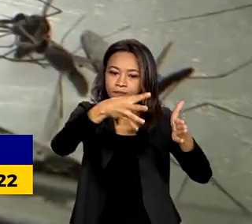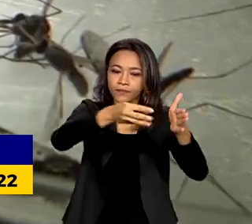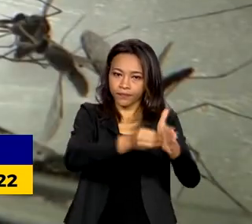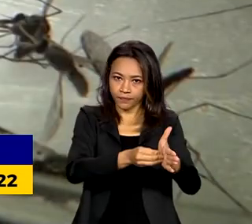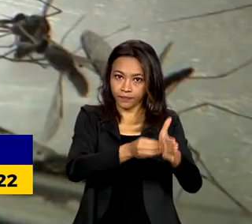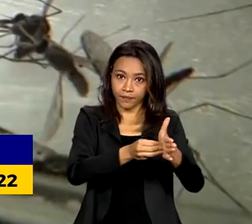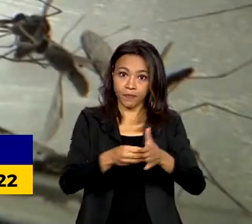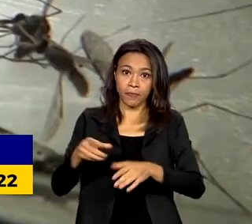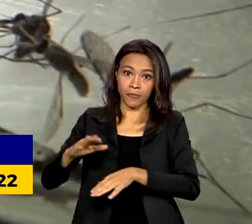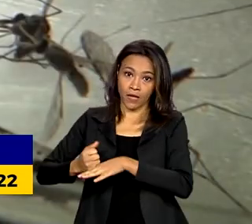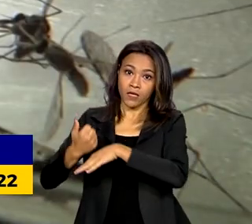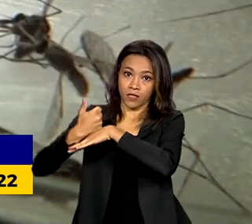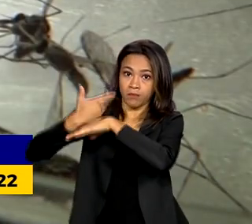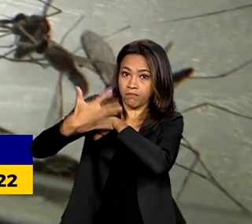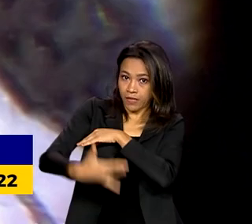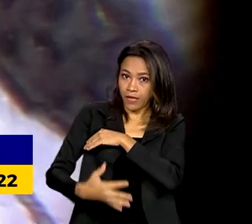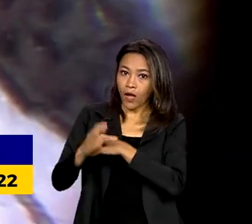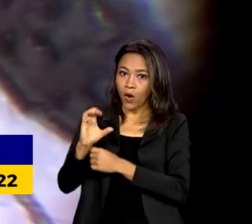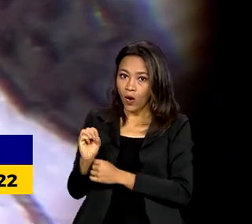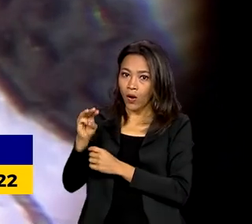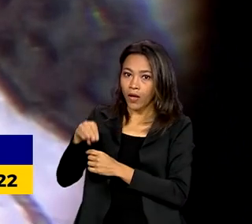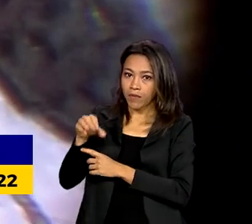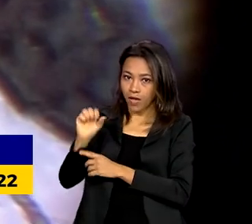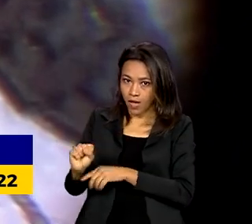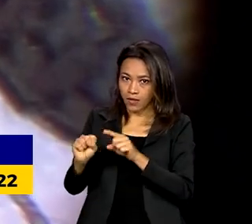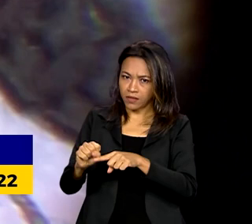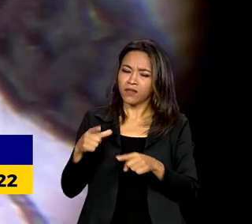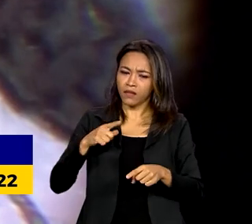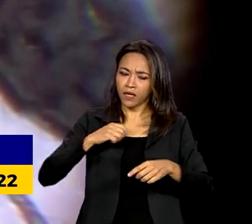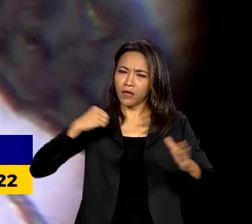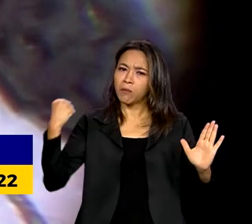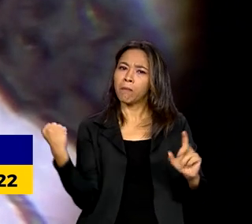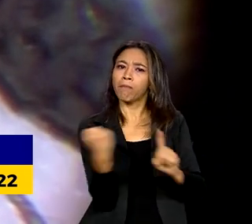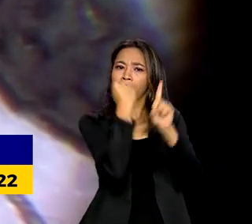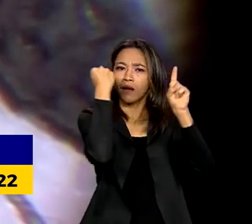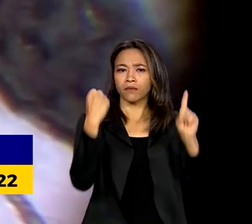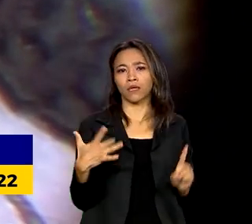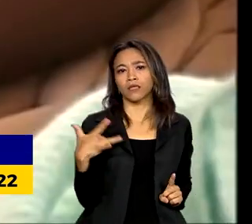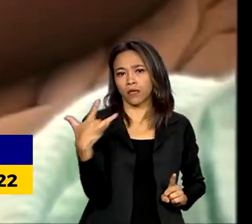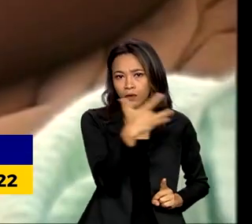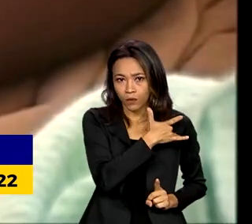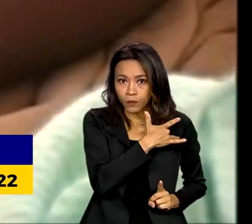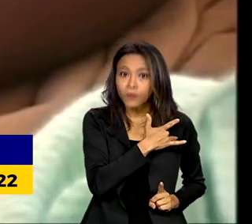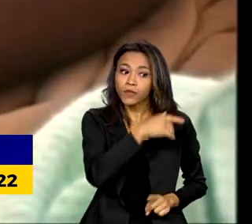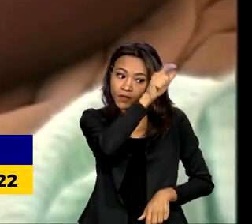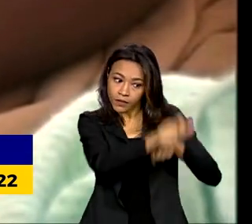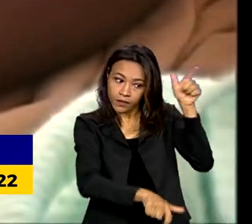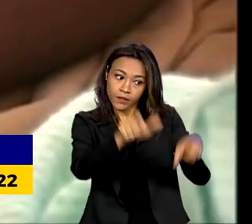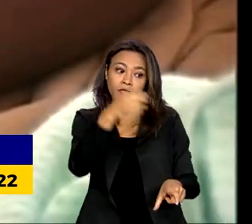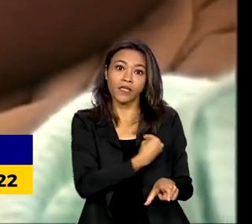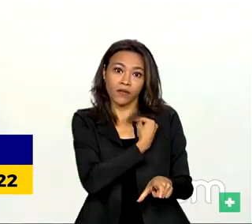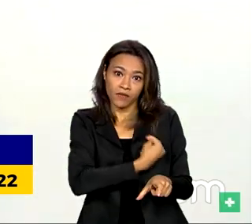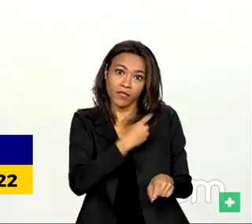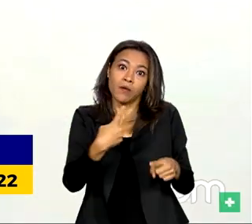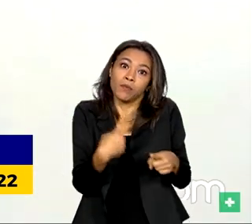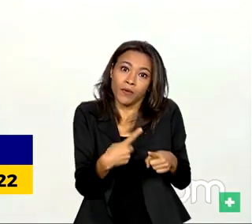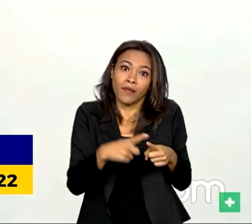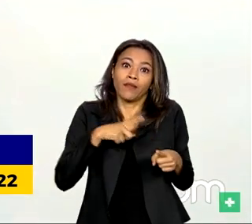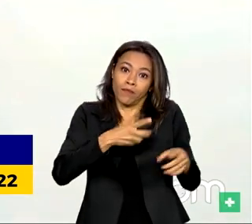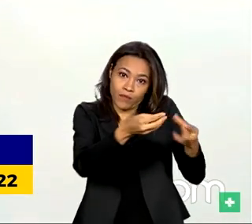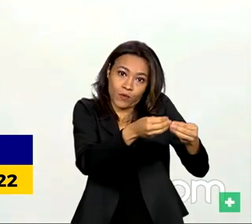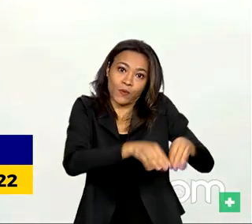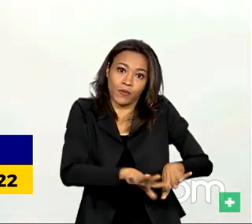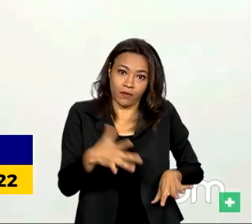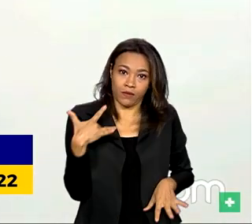Segundo a OMS, a malária tem um impacto na saúde e na vida das pessoas, por deixar sequelas. Um pai de